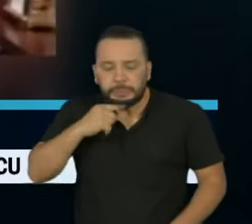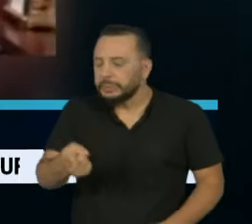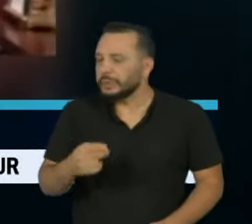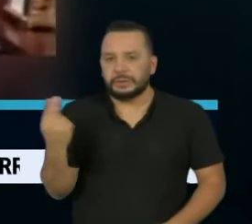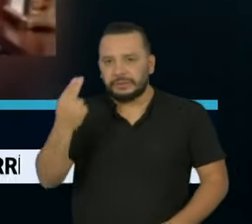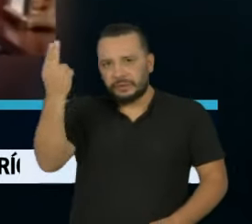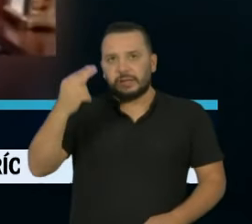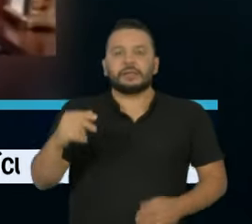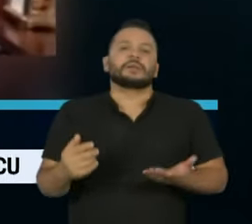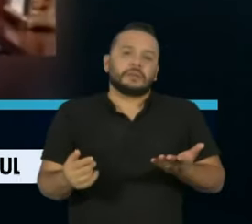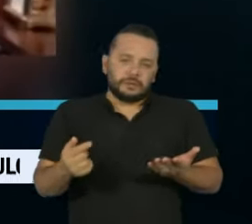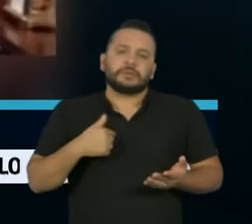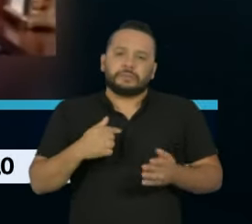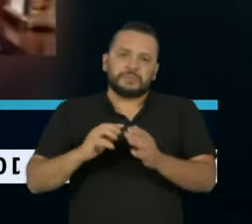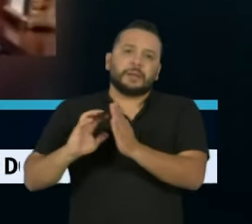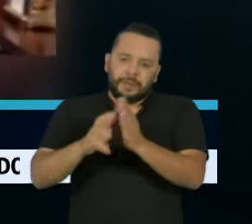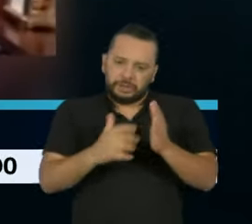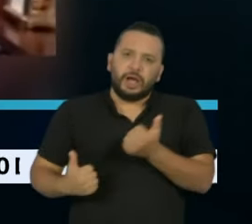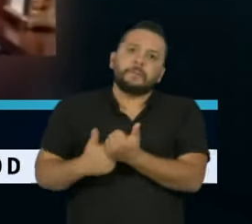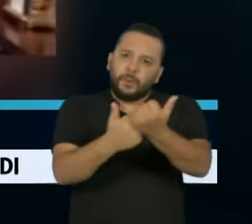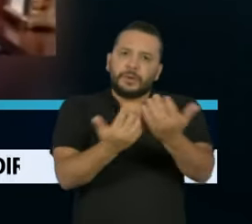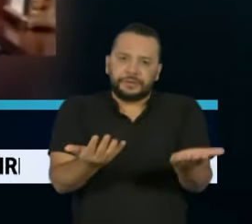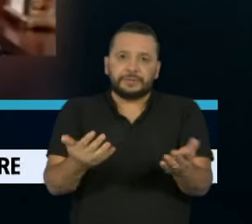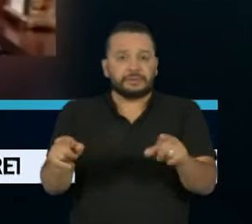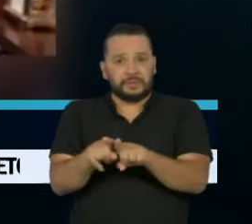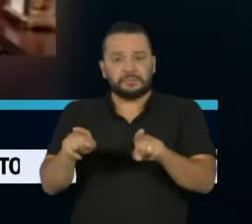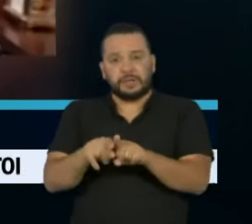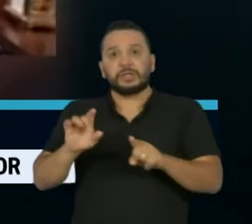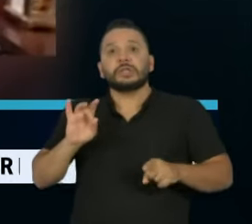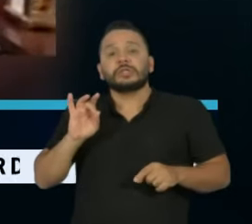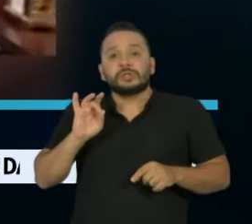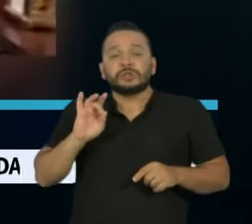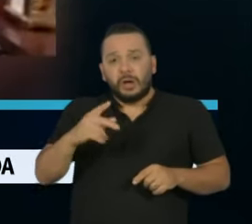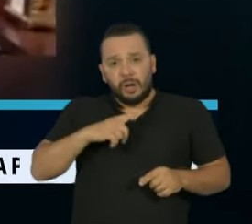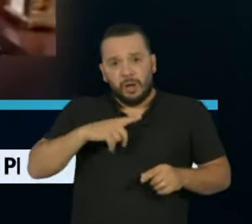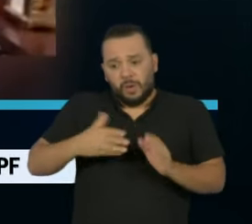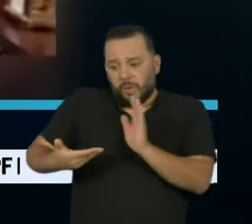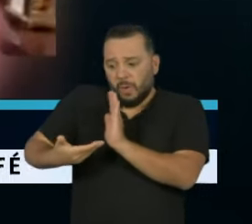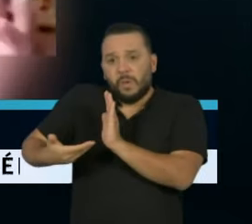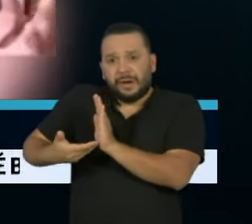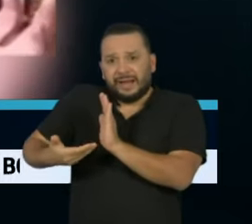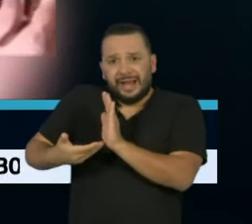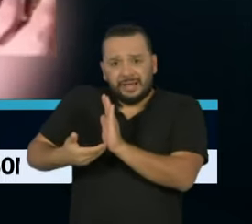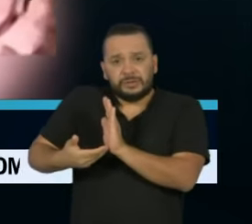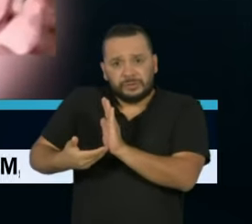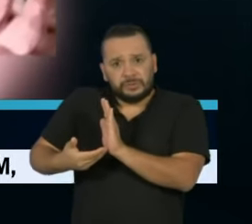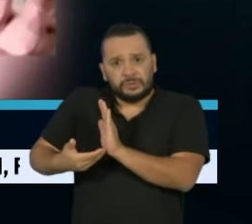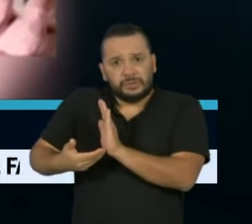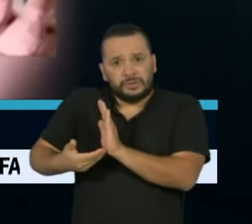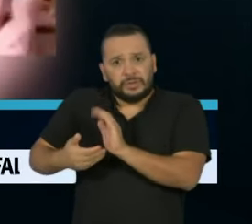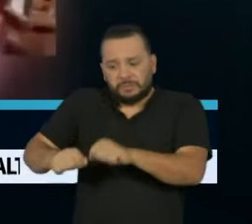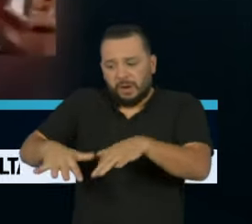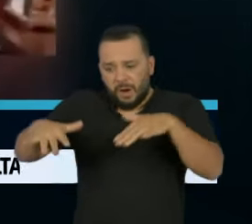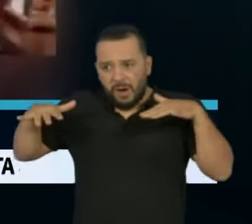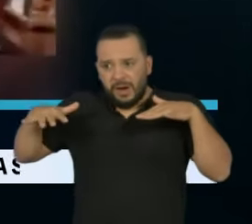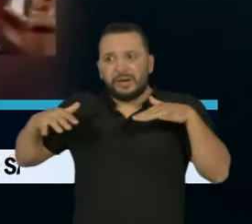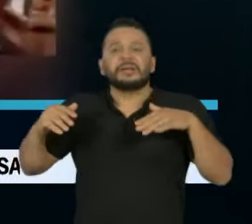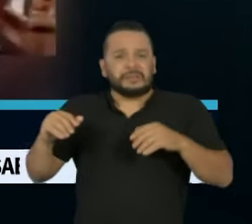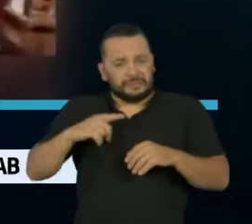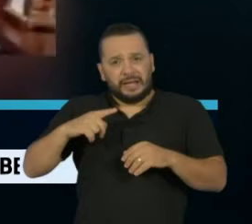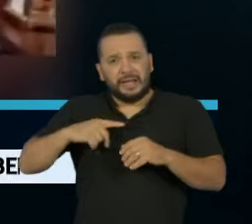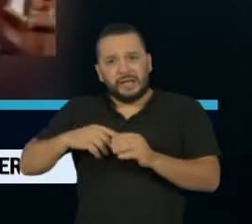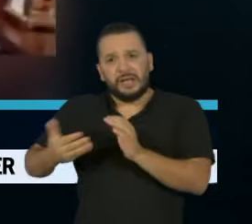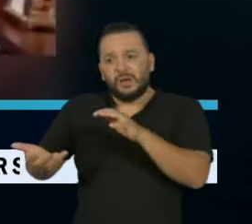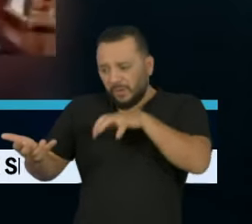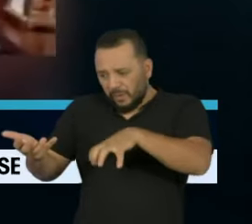presidentes que têm dificuldade de formar a maioria e se chocam com o Congresso, têm dificuldade de se manter. É o compreensível que tenham, porque o governo